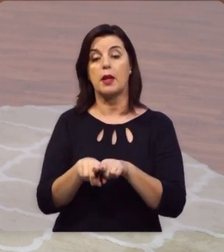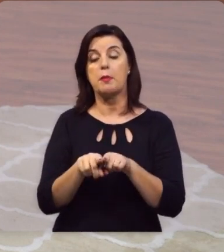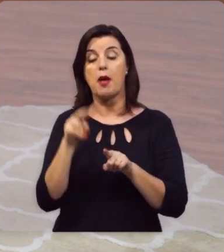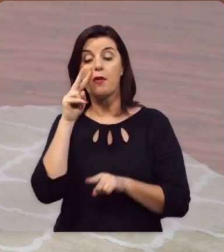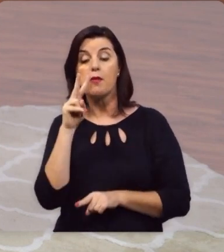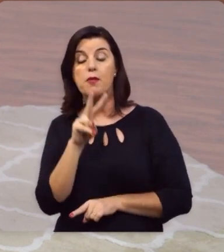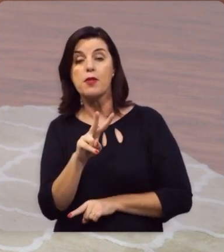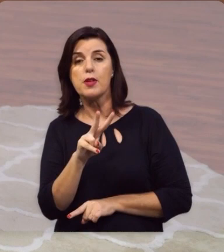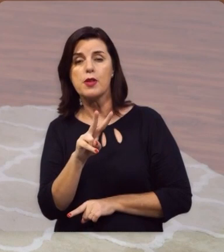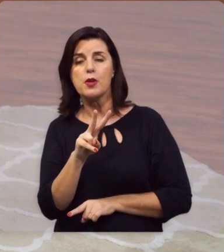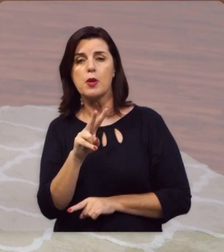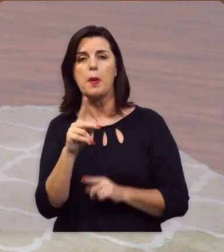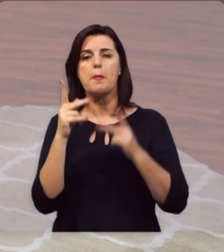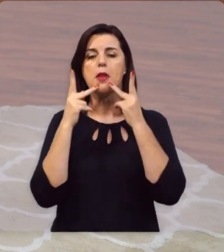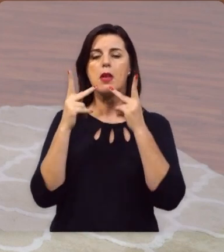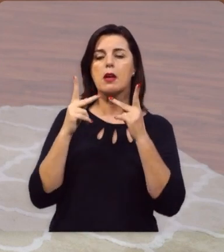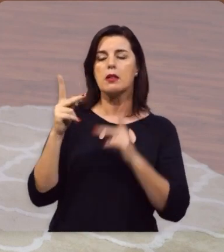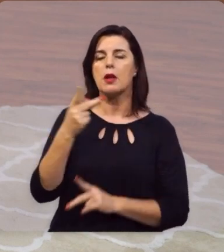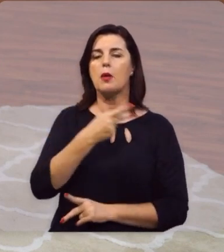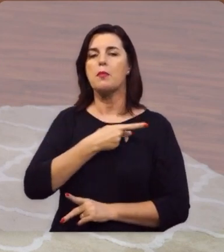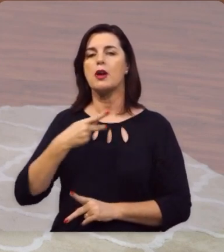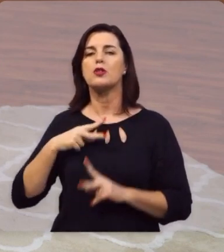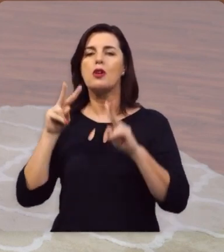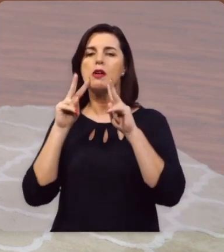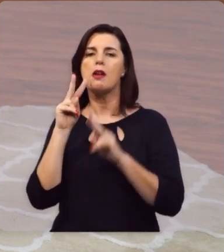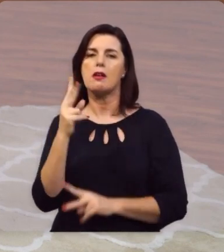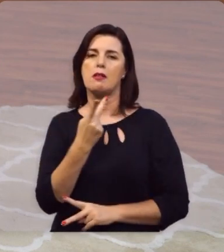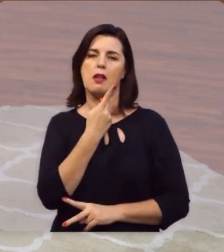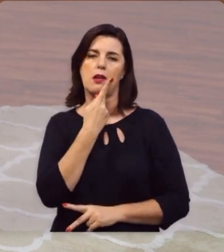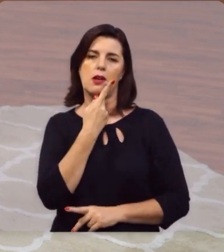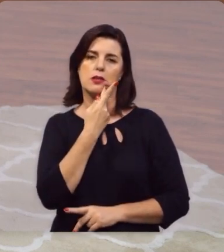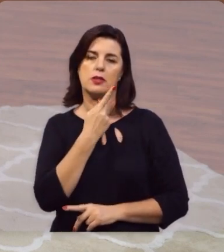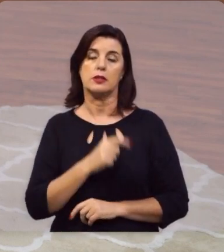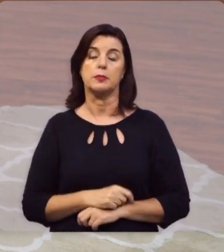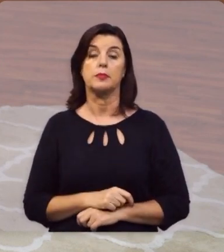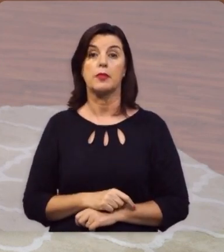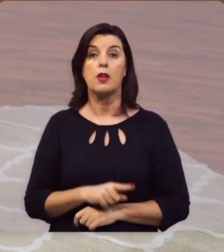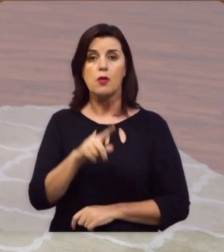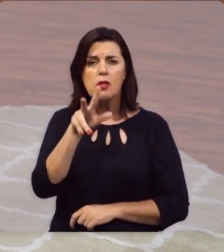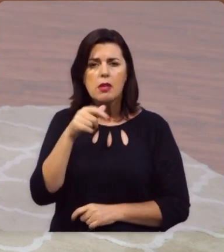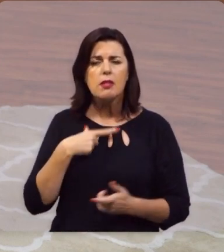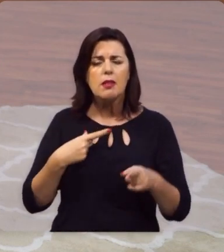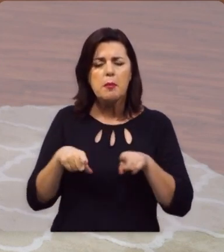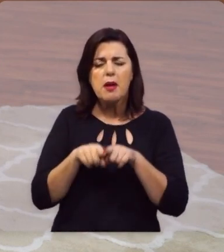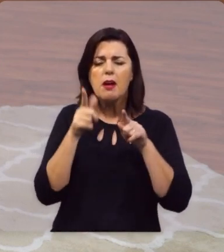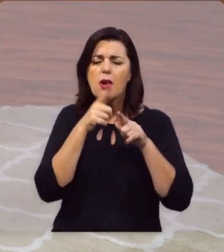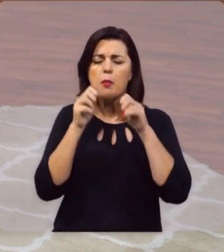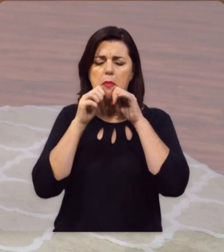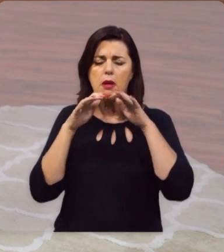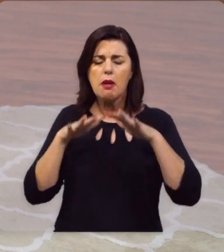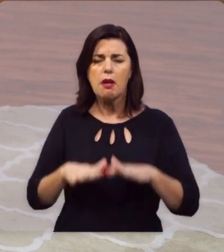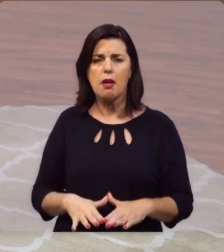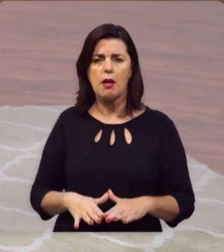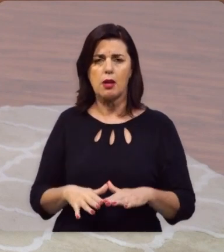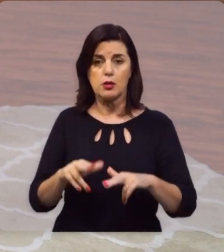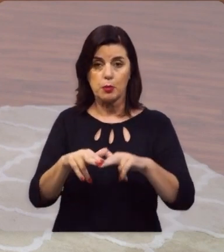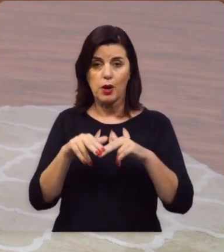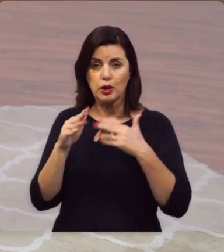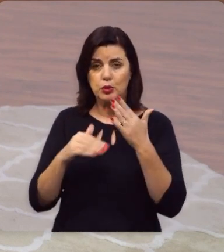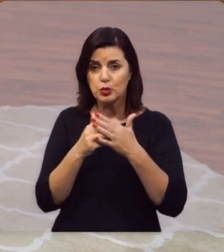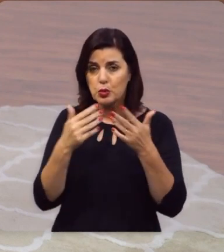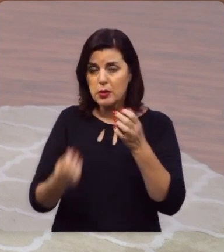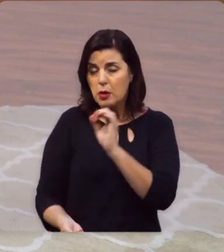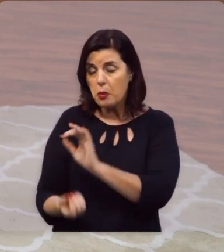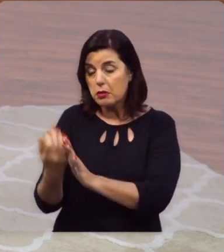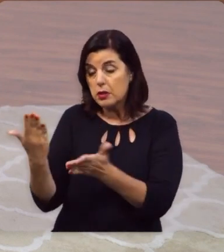acompanhou também a mensagem do Reverendo Hernandes e os Cromonautas, Se você foi, assim como eu, ricamente abençoado por